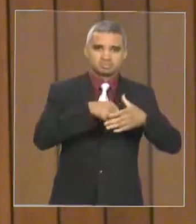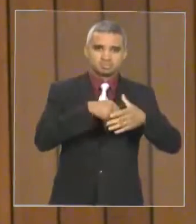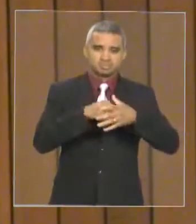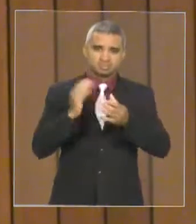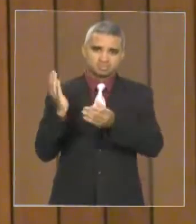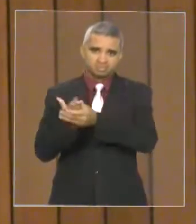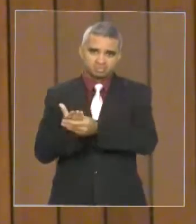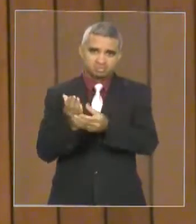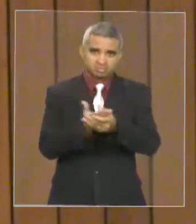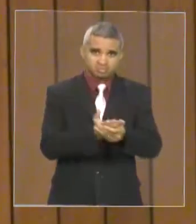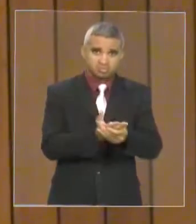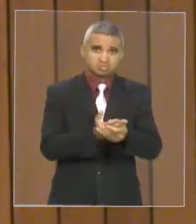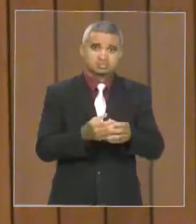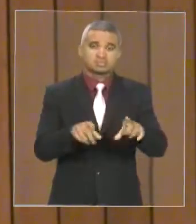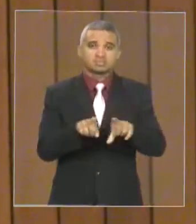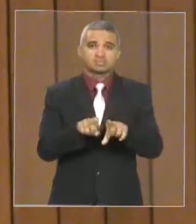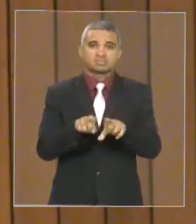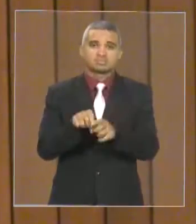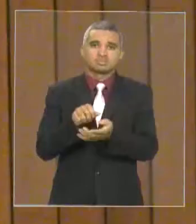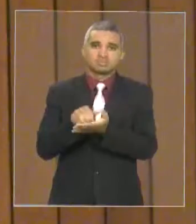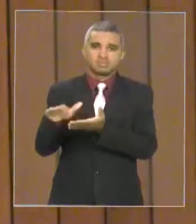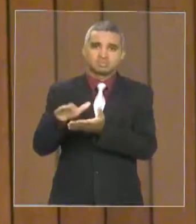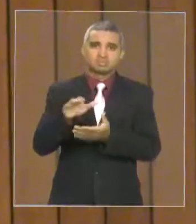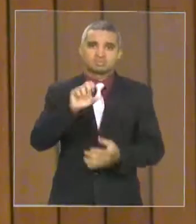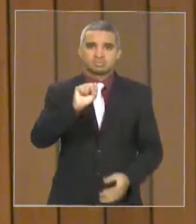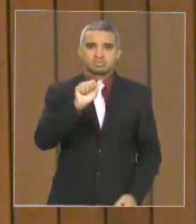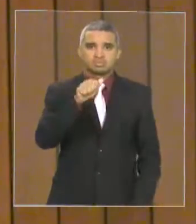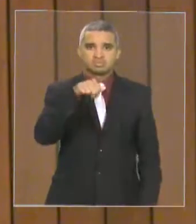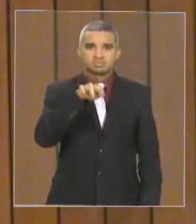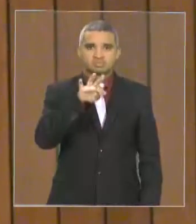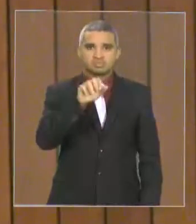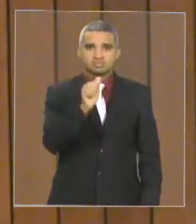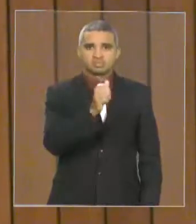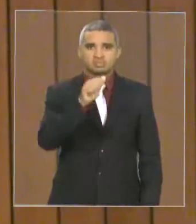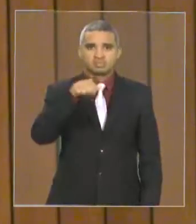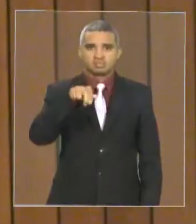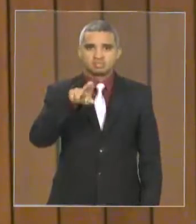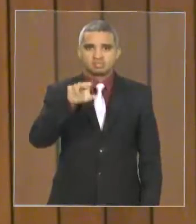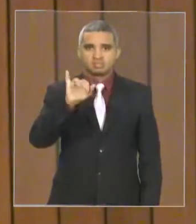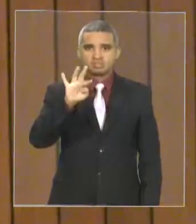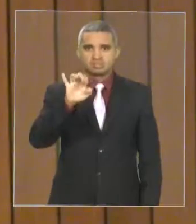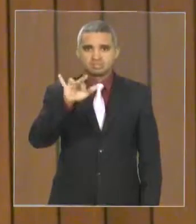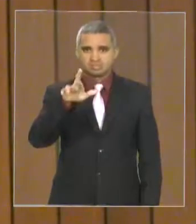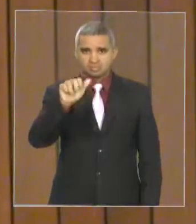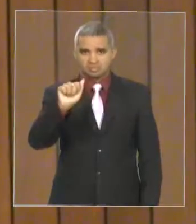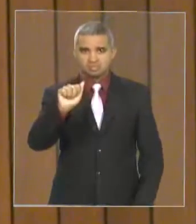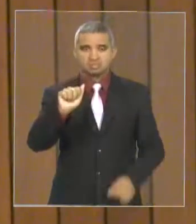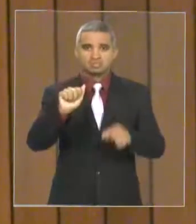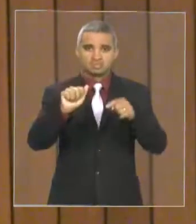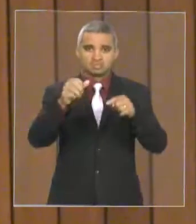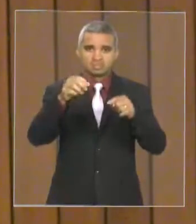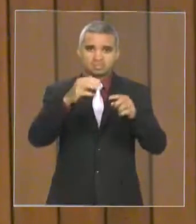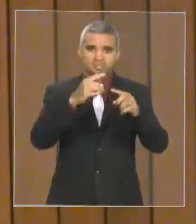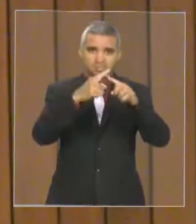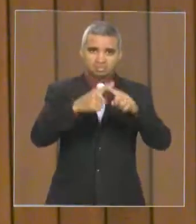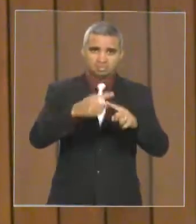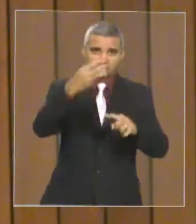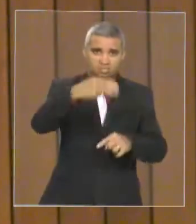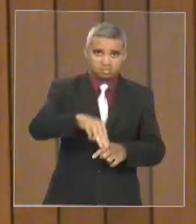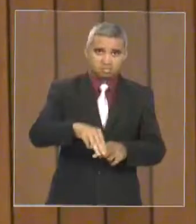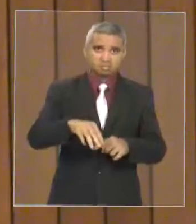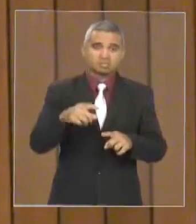Exclusão do Santa Quitela do Campeonato Maranhense de 2017, sem haver sido rebaixado, desistido ou cometido qualquer irregularidade.